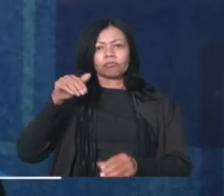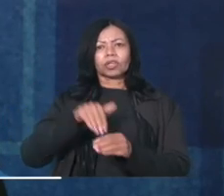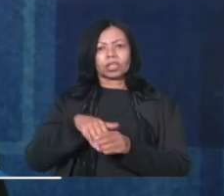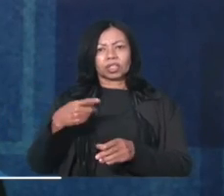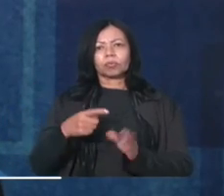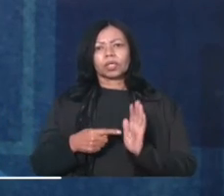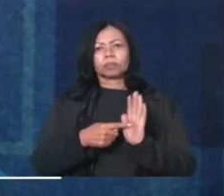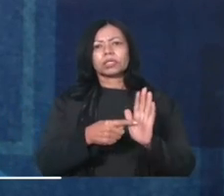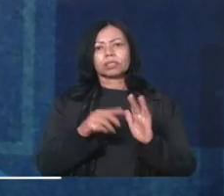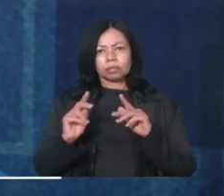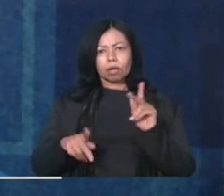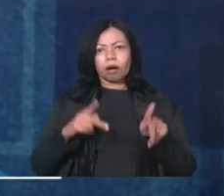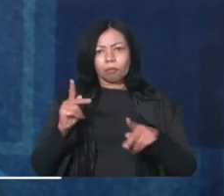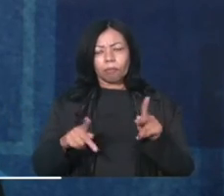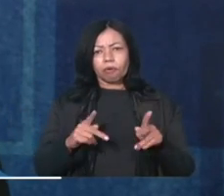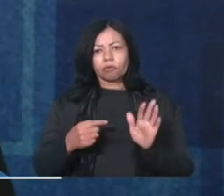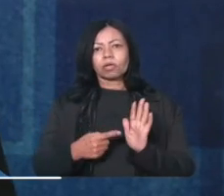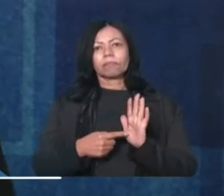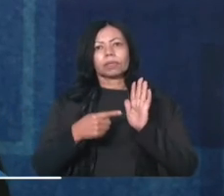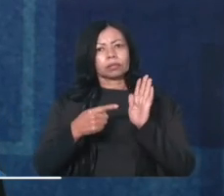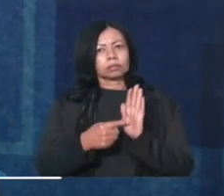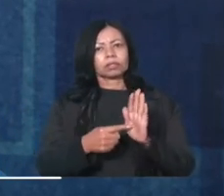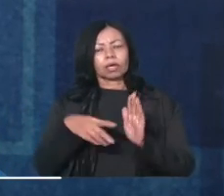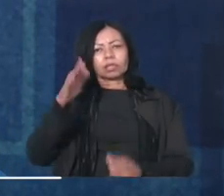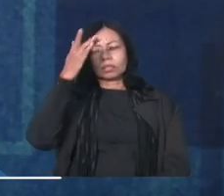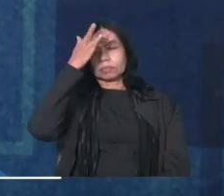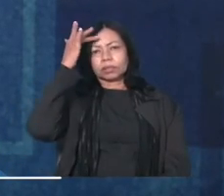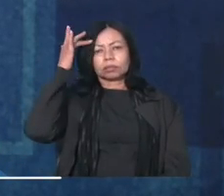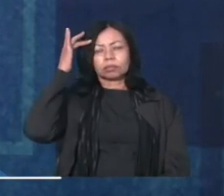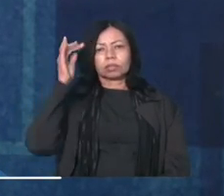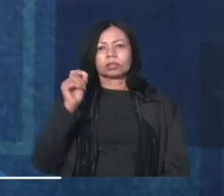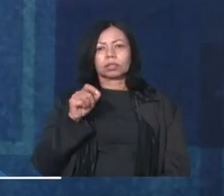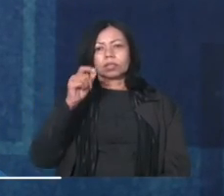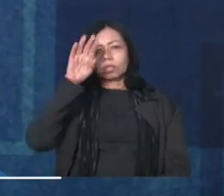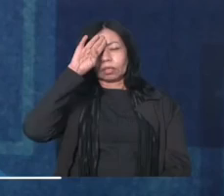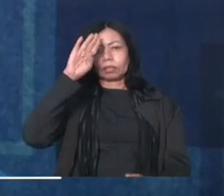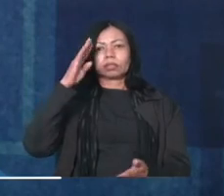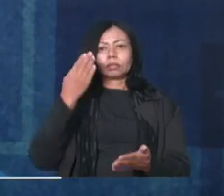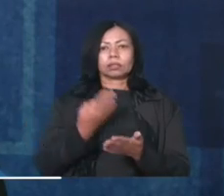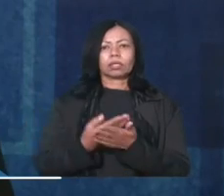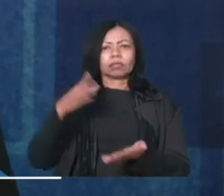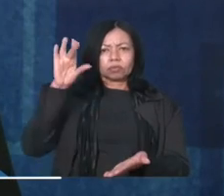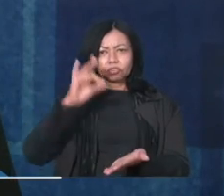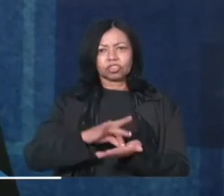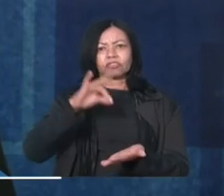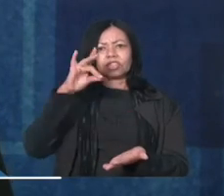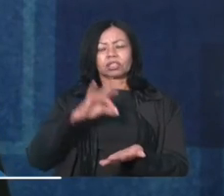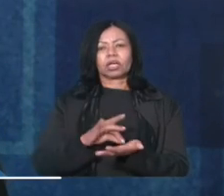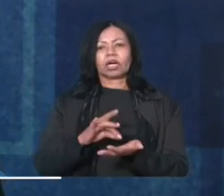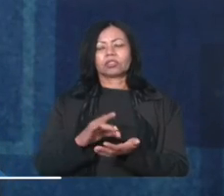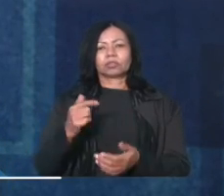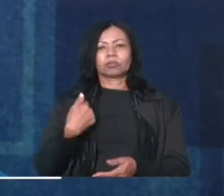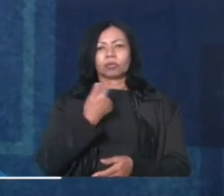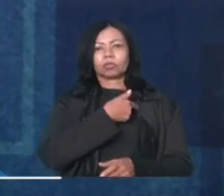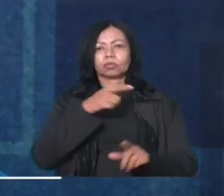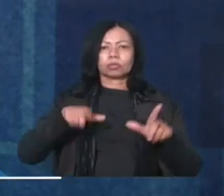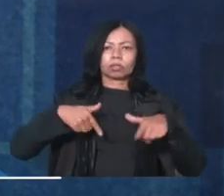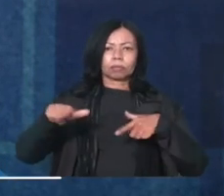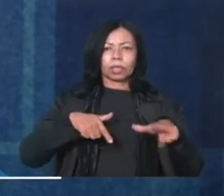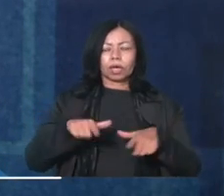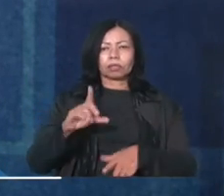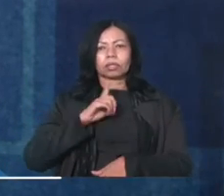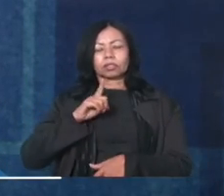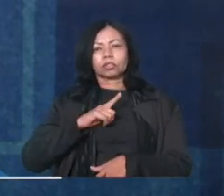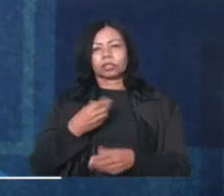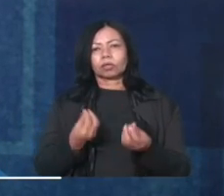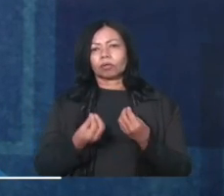povo, representar aqueles que acreditaram de verdade no nosso mandato e que a gente tinha